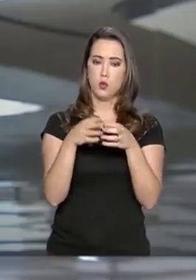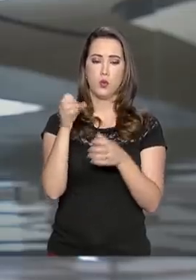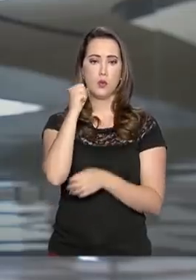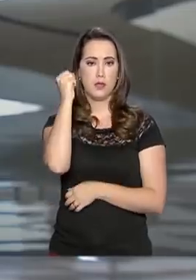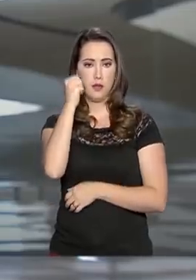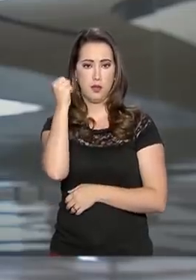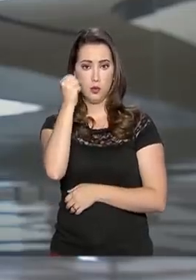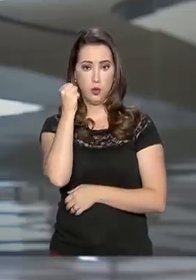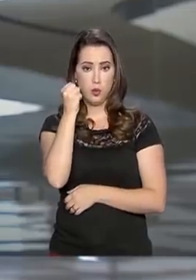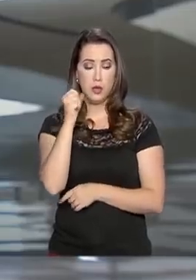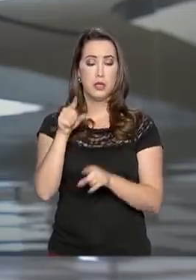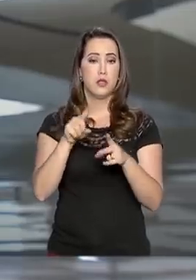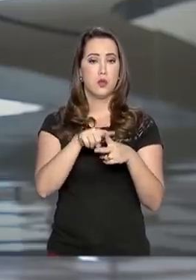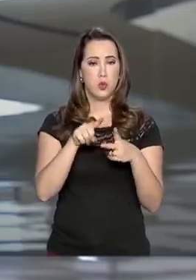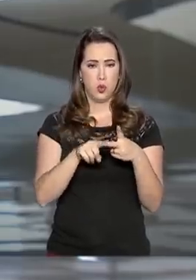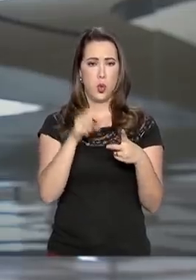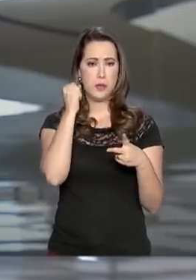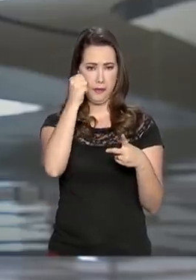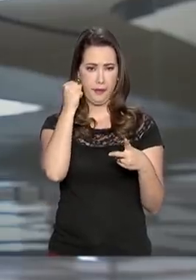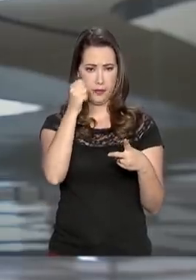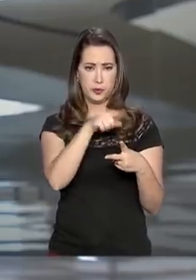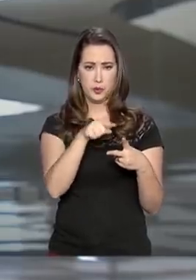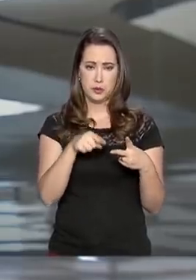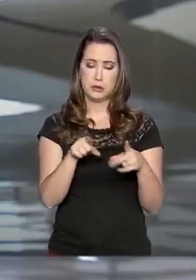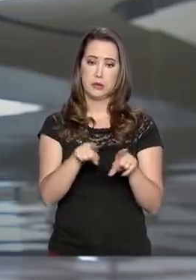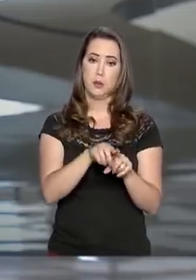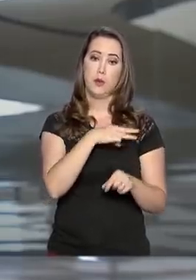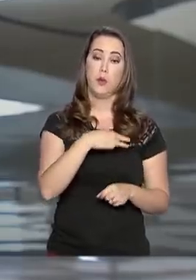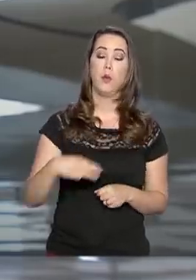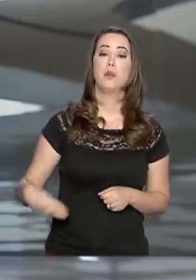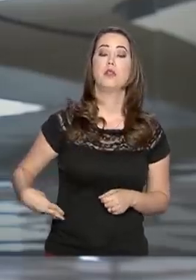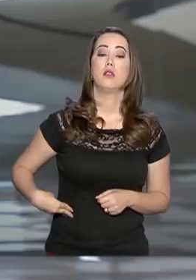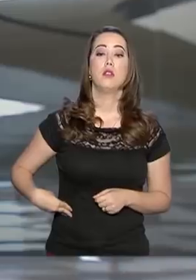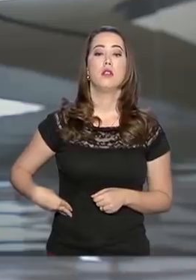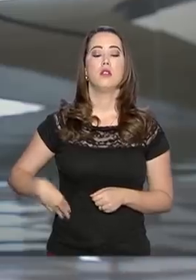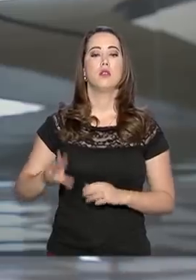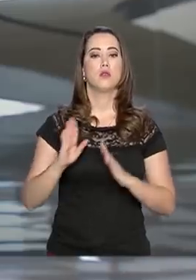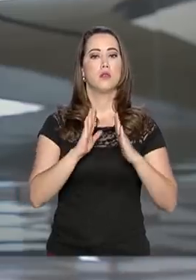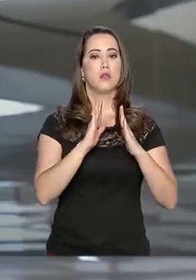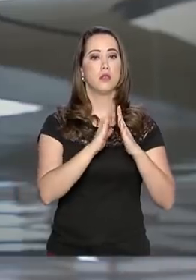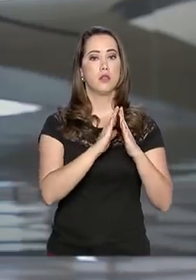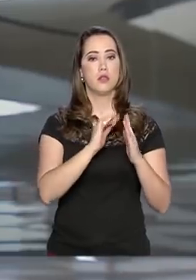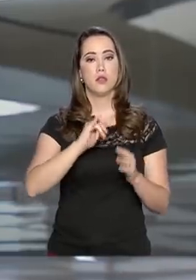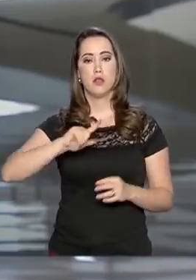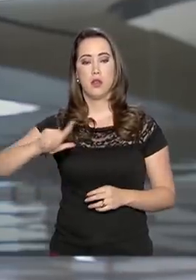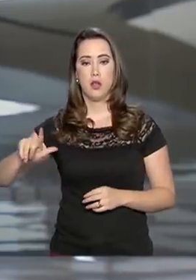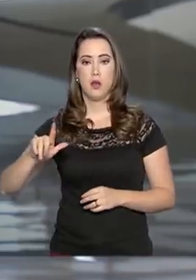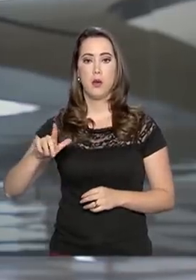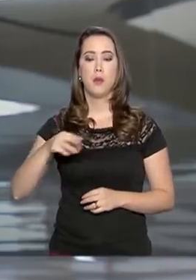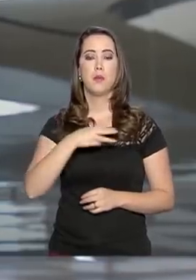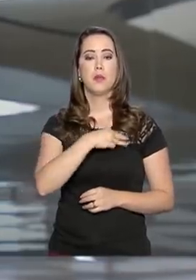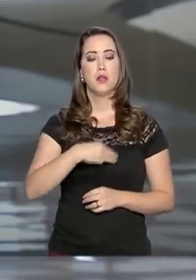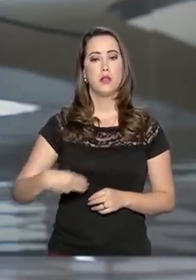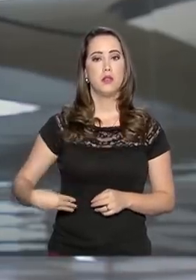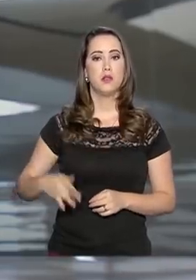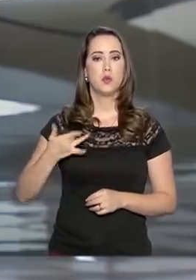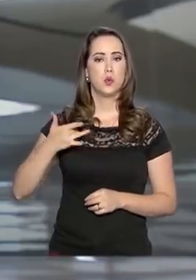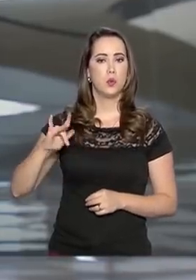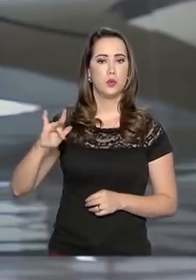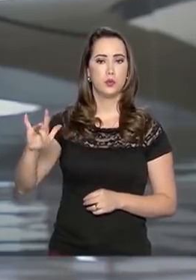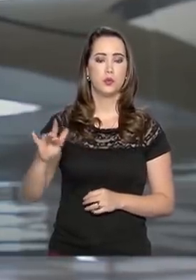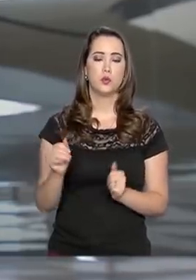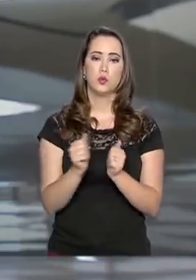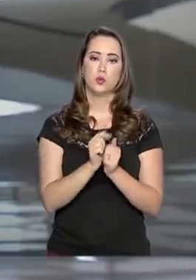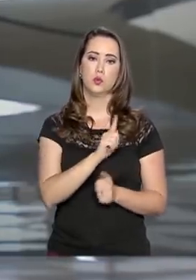Otto Alencar e Haroldo de Oliveira e também com o ministro-chefe da Casa Civil, Onyx Lorenzoni, junto com o governador de Goiás,